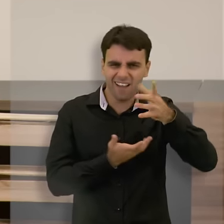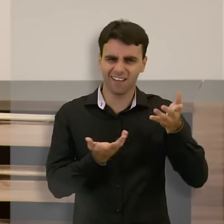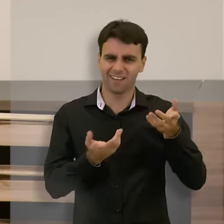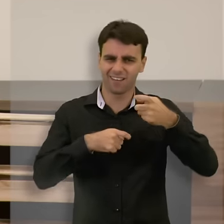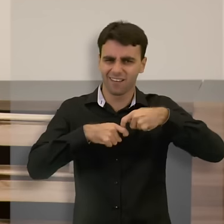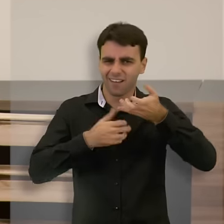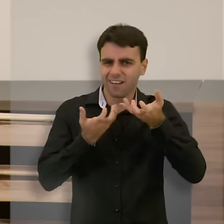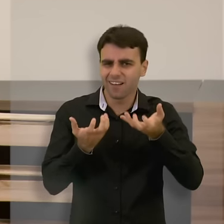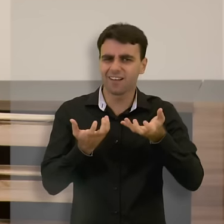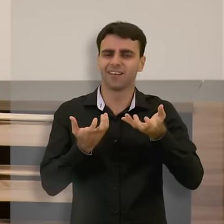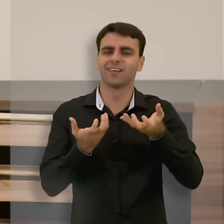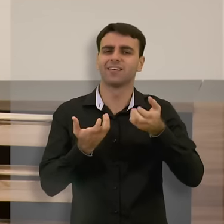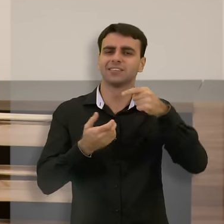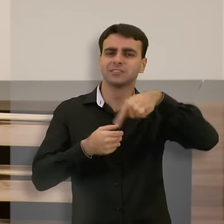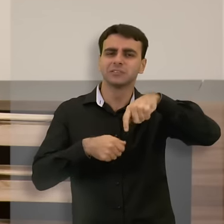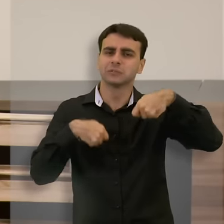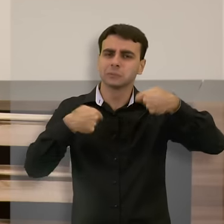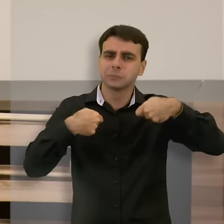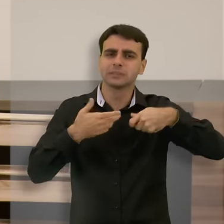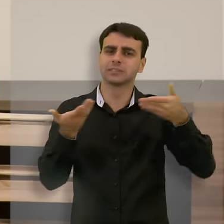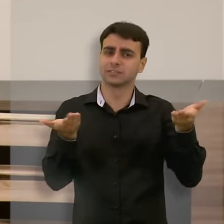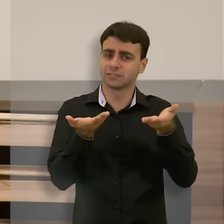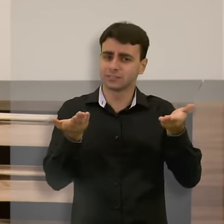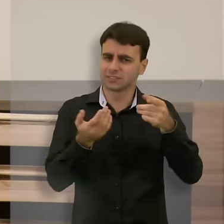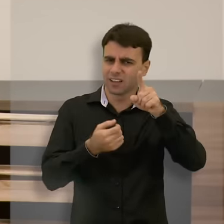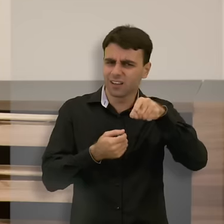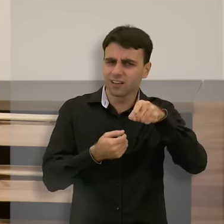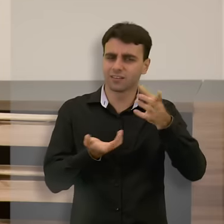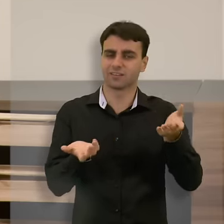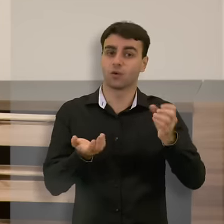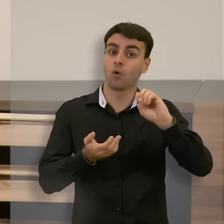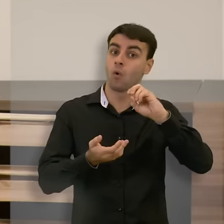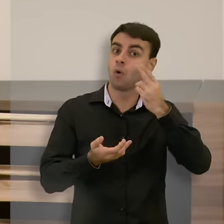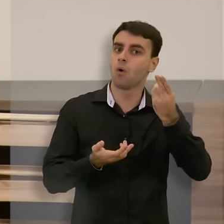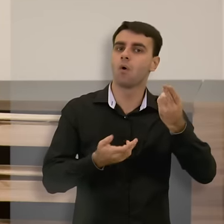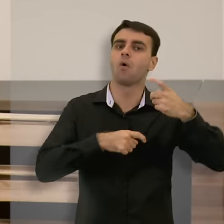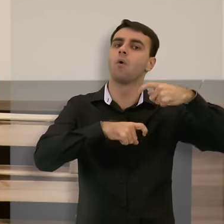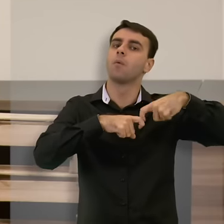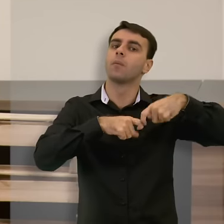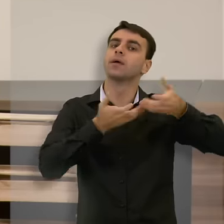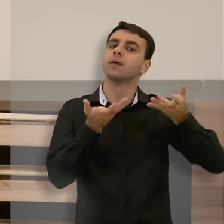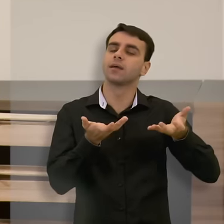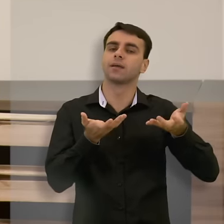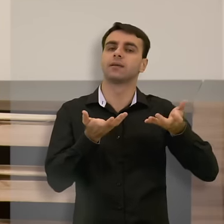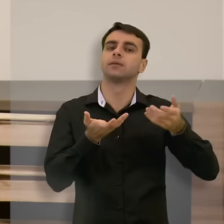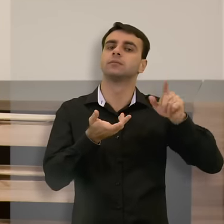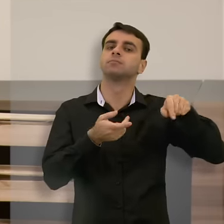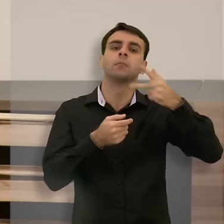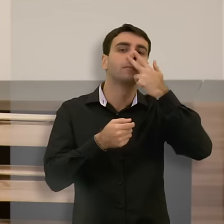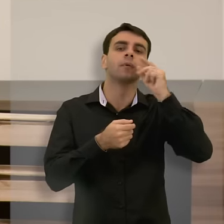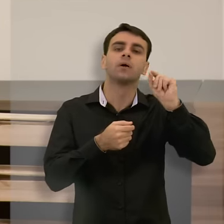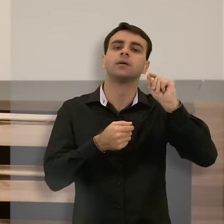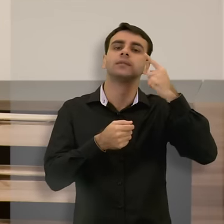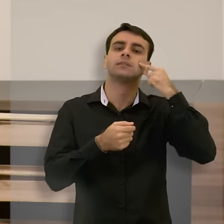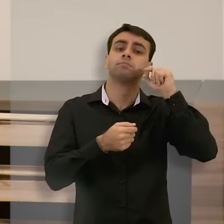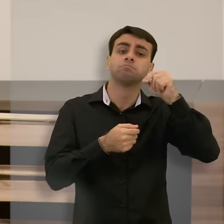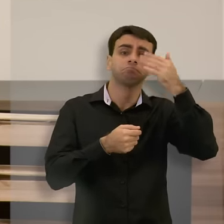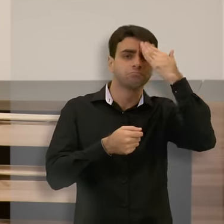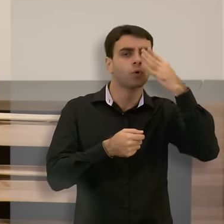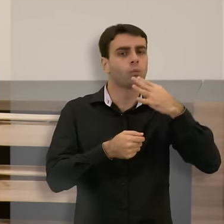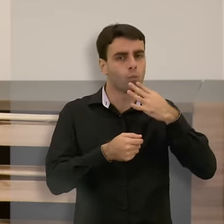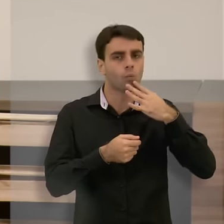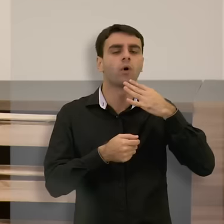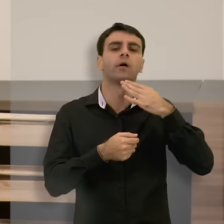querendo? Será que é esse tipo de medicina que é necessário hoje em dia? Ou é uma medicina que nos convite a olhar para a morte e para